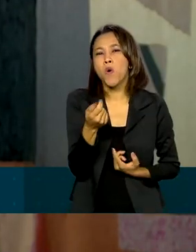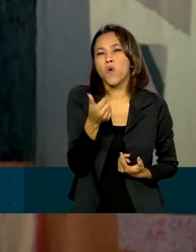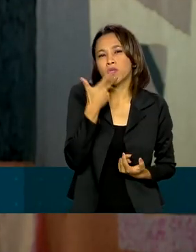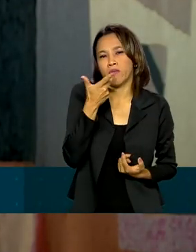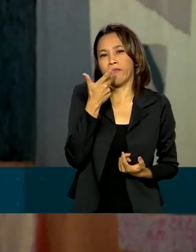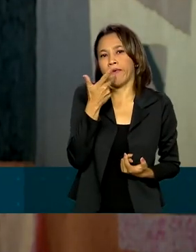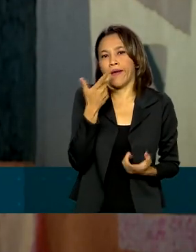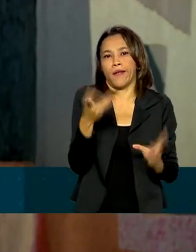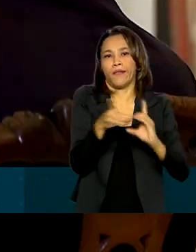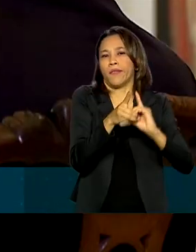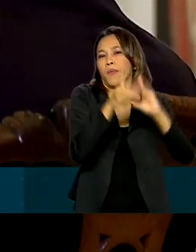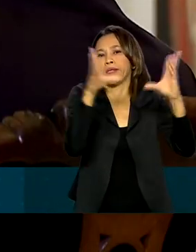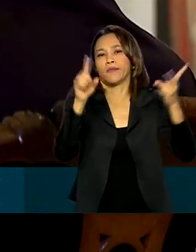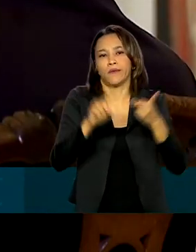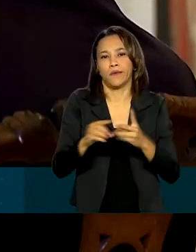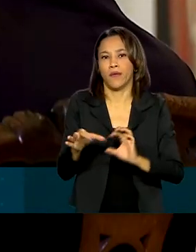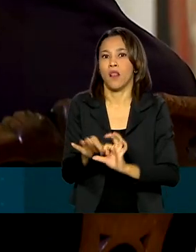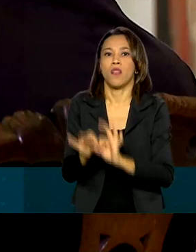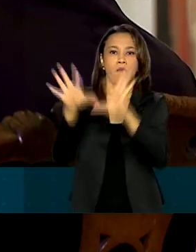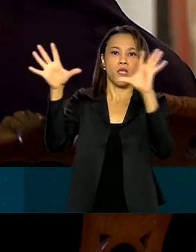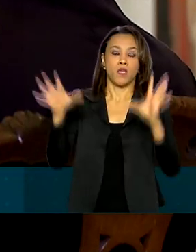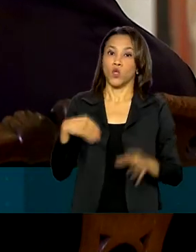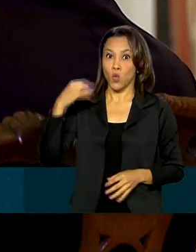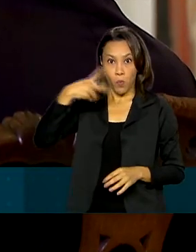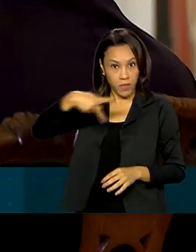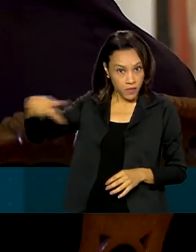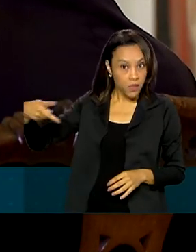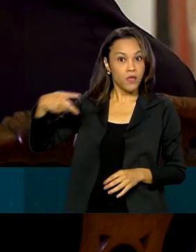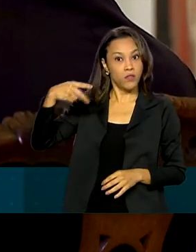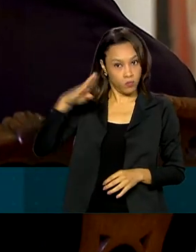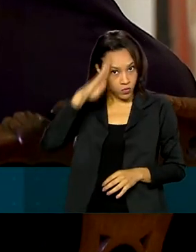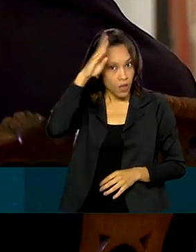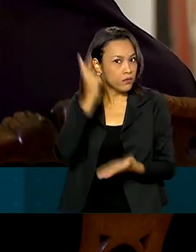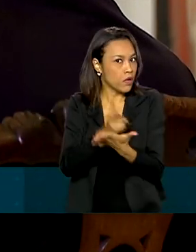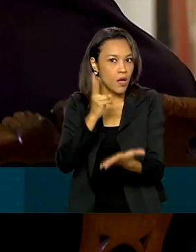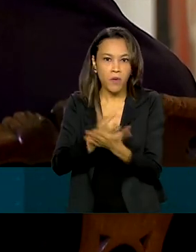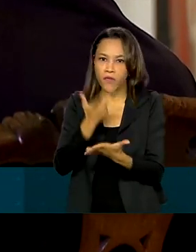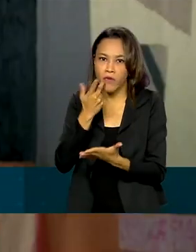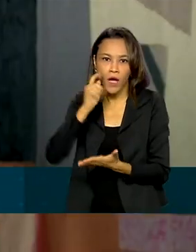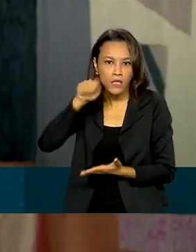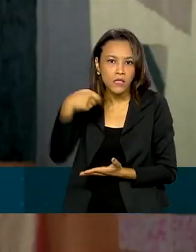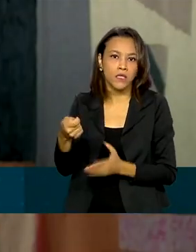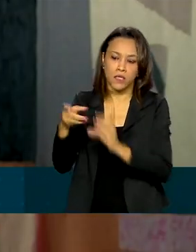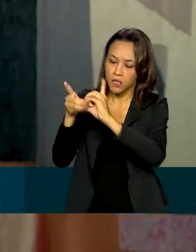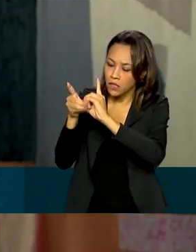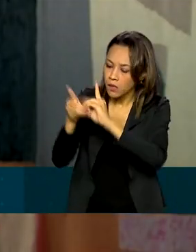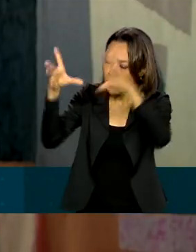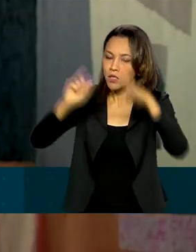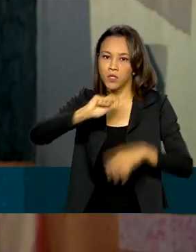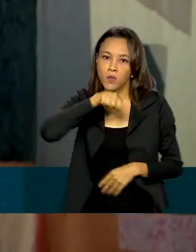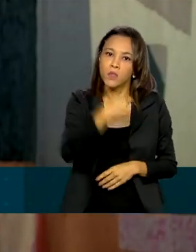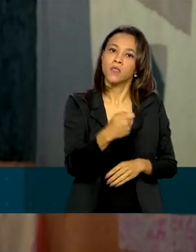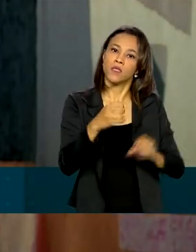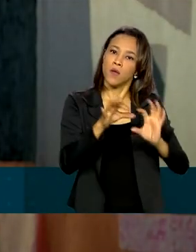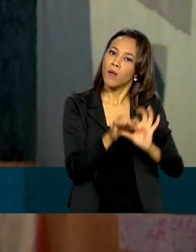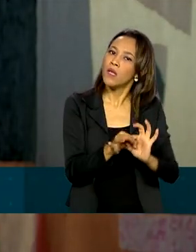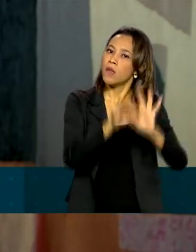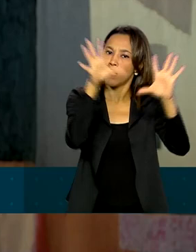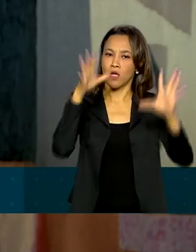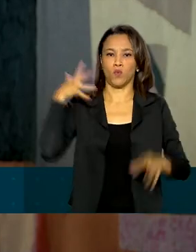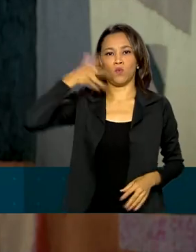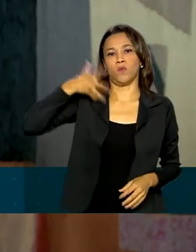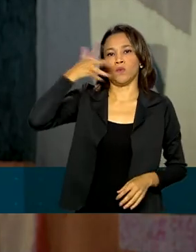democracia, de liberdade. O presidente Bolsonaro sempre fala de democracia, de liberdade nos seus grandes discursos internacionais, como você sabe.